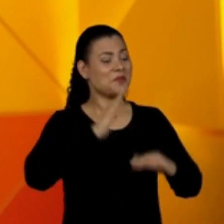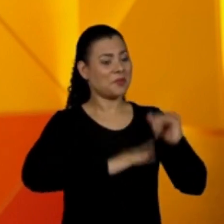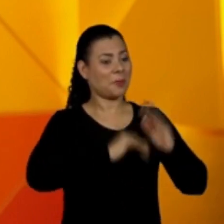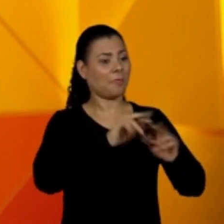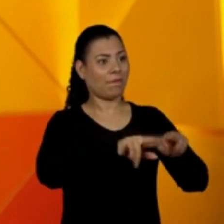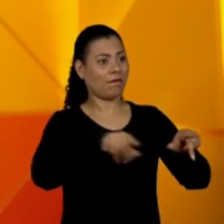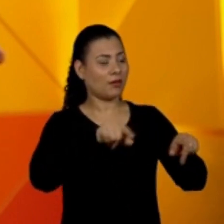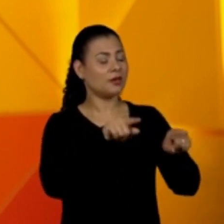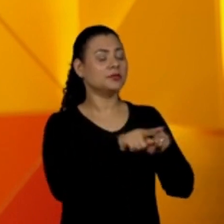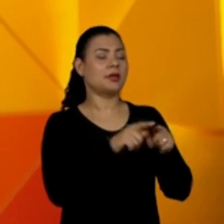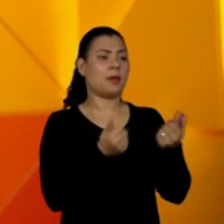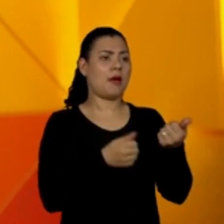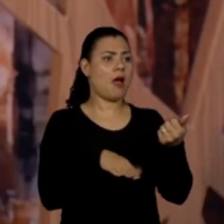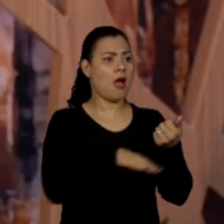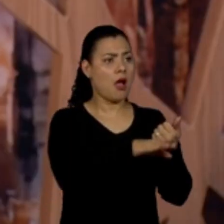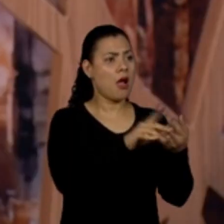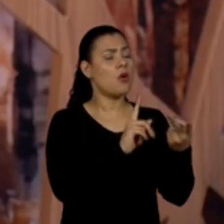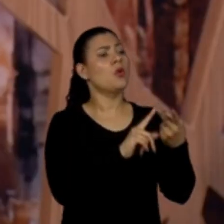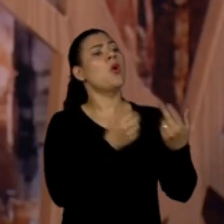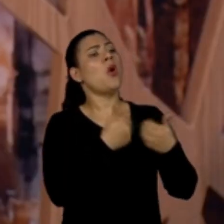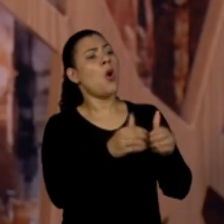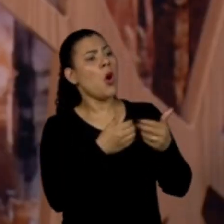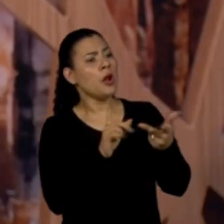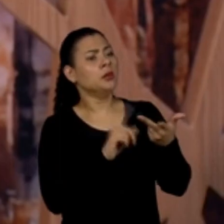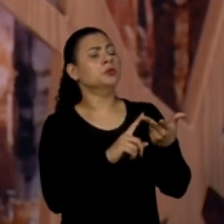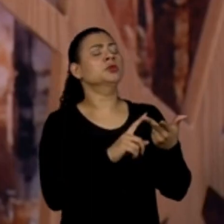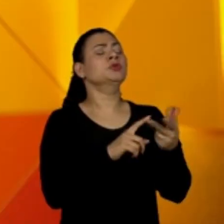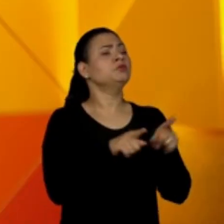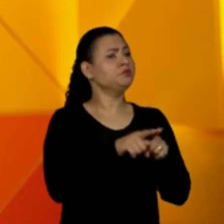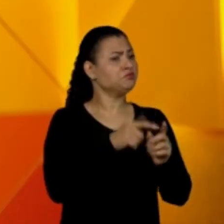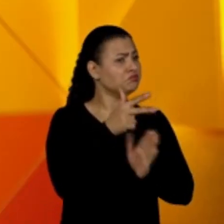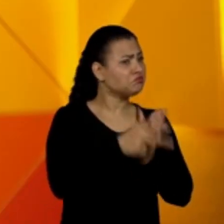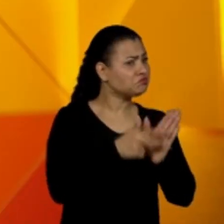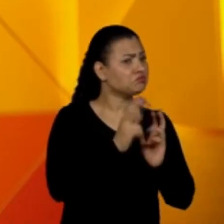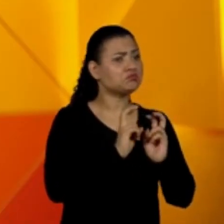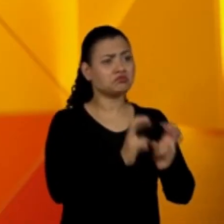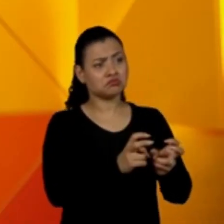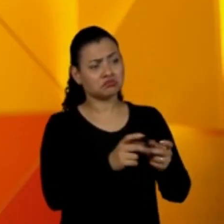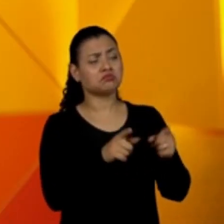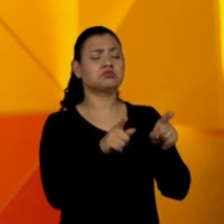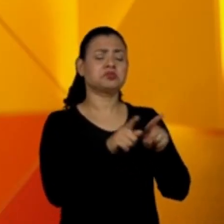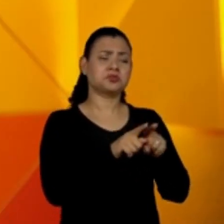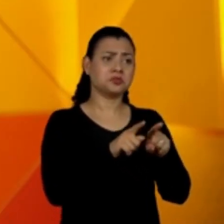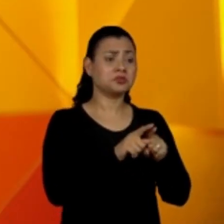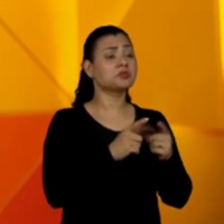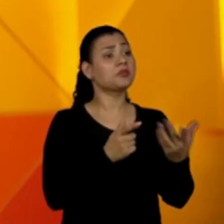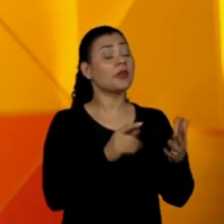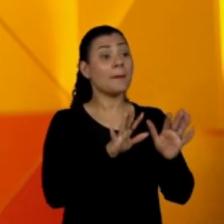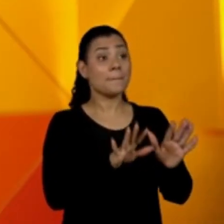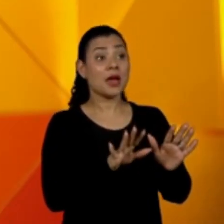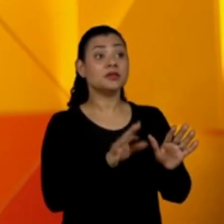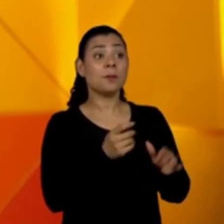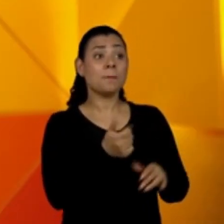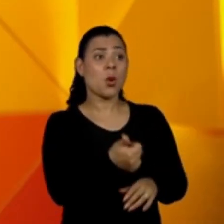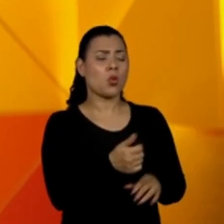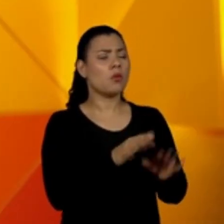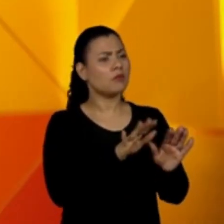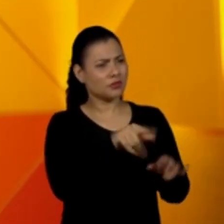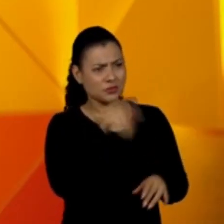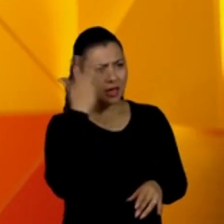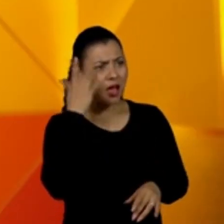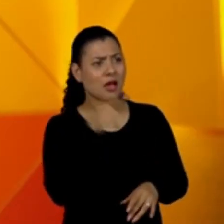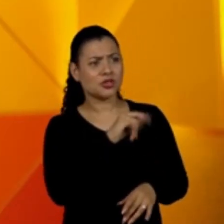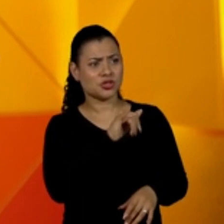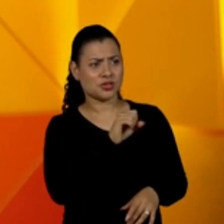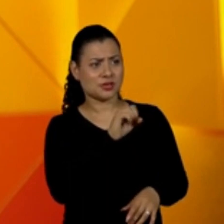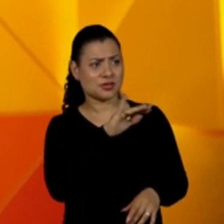como essa, como condutores de ônibus, condutoras de trem, trens de metrô, mas ainda é muito pequeno. Você acha, Jéssica,